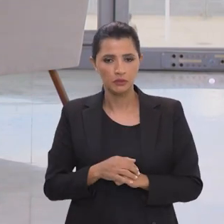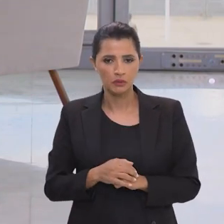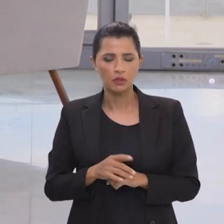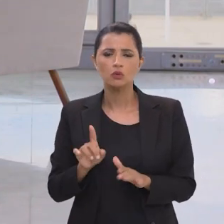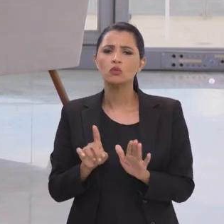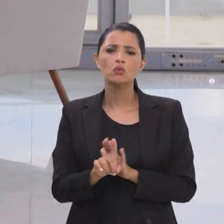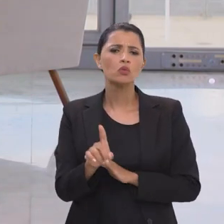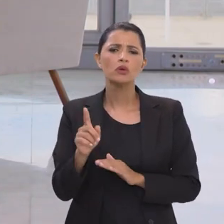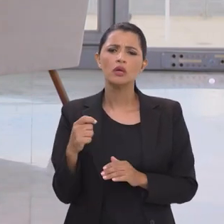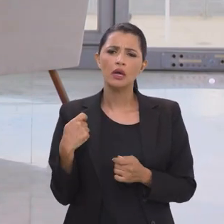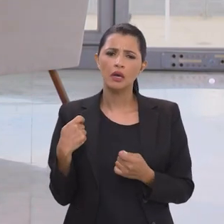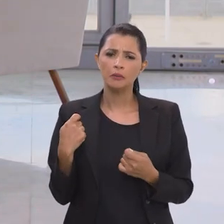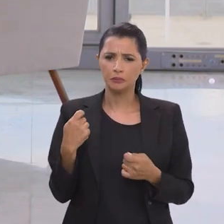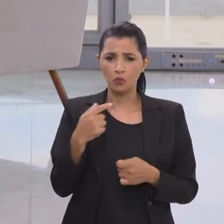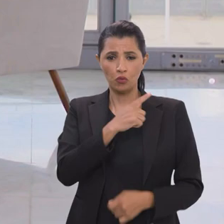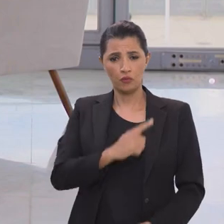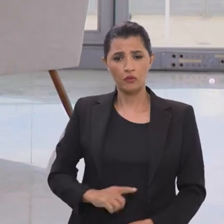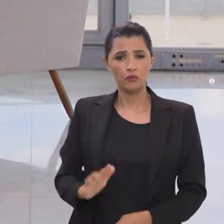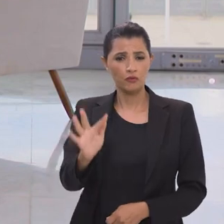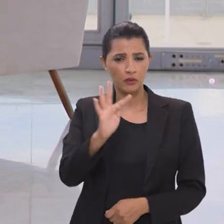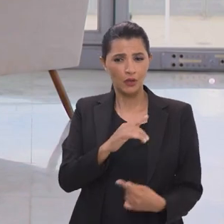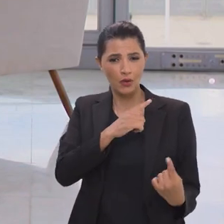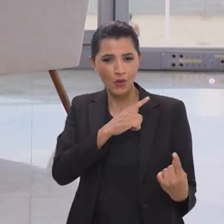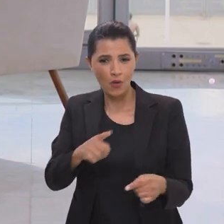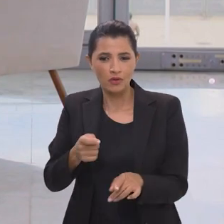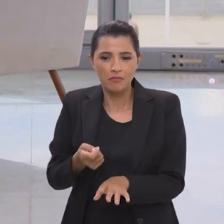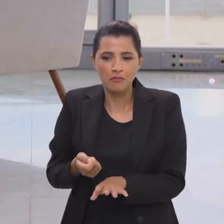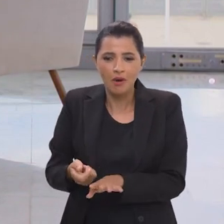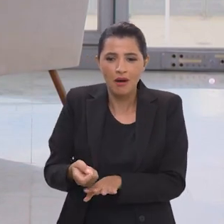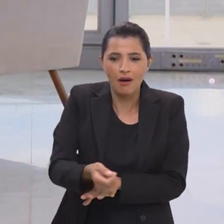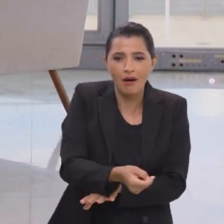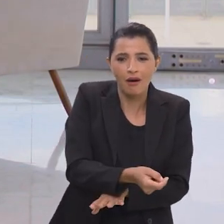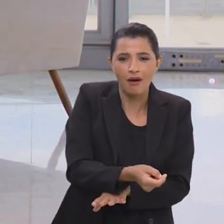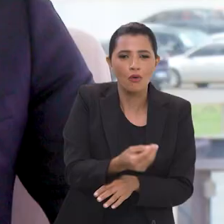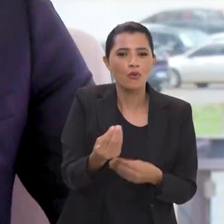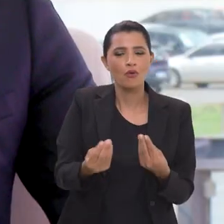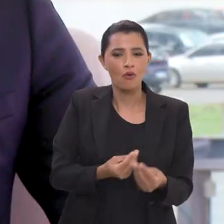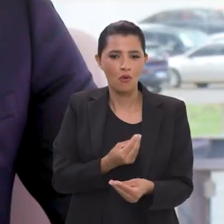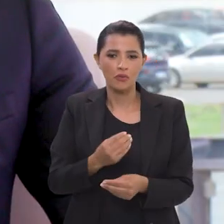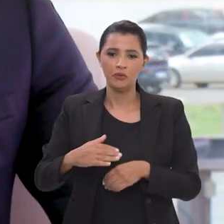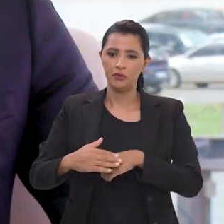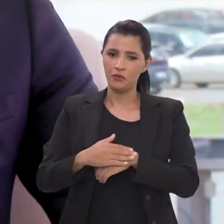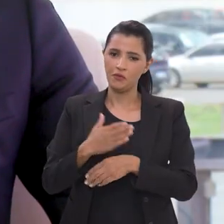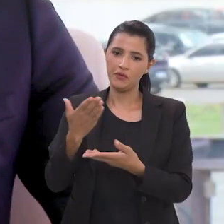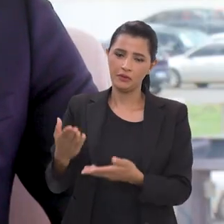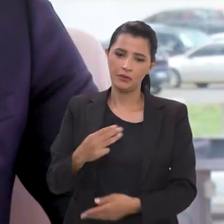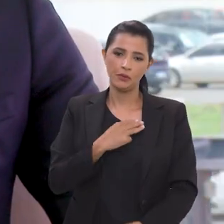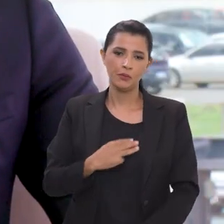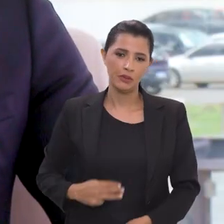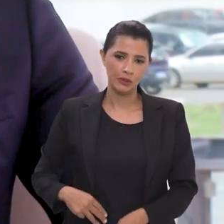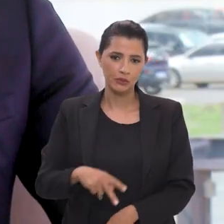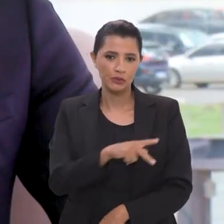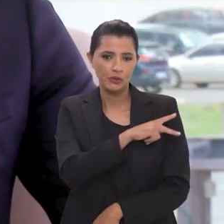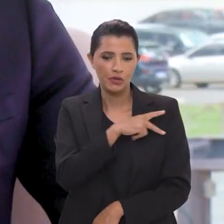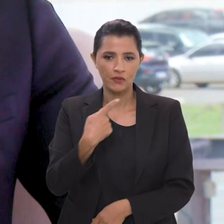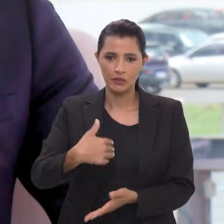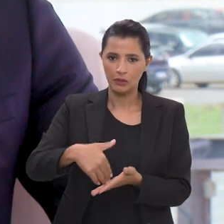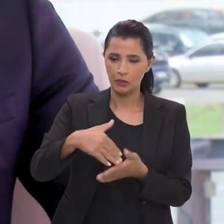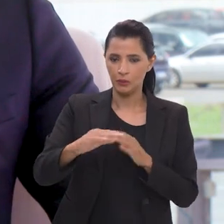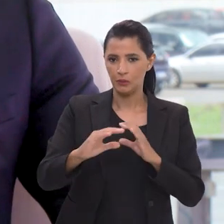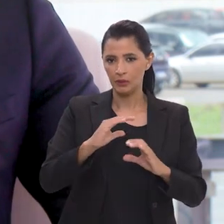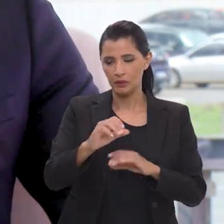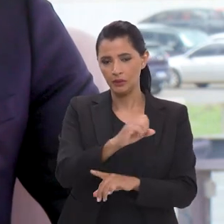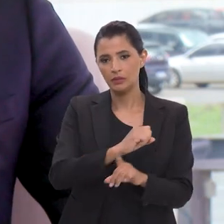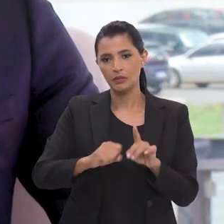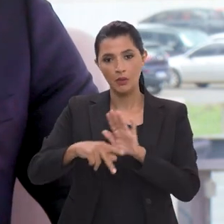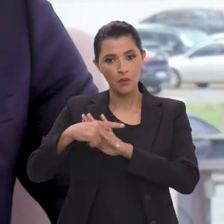para a gente que é o combate do governo federal em relação às fake news. Estamos conversando com o ministro chefe da Secretaria